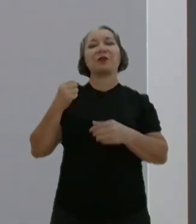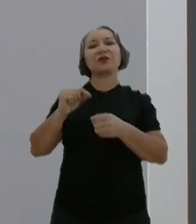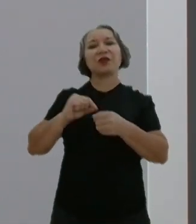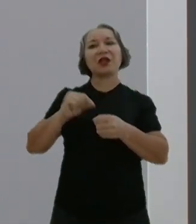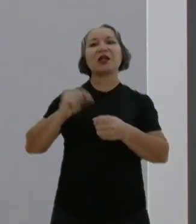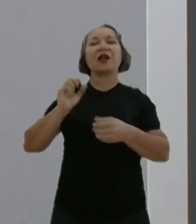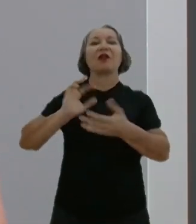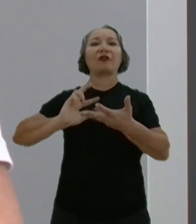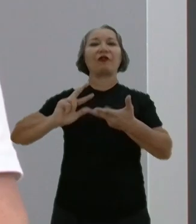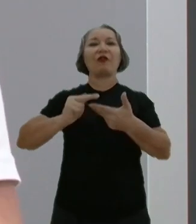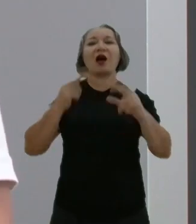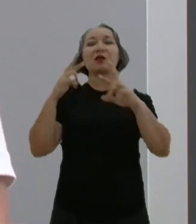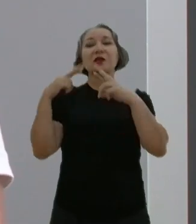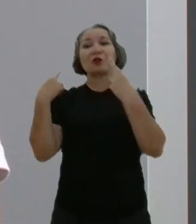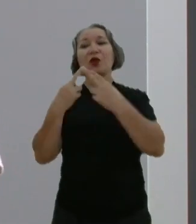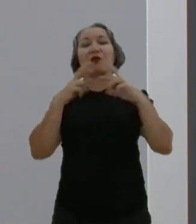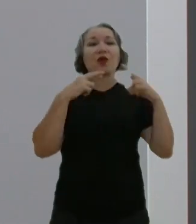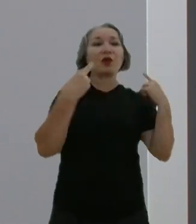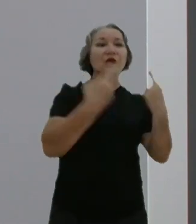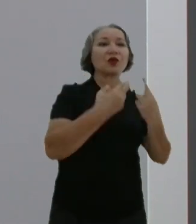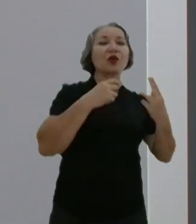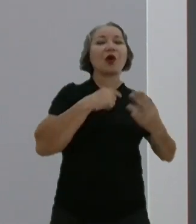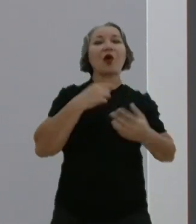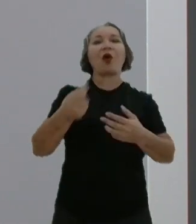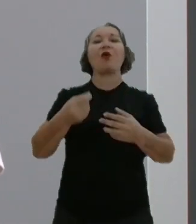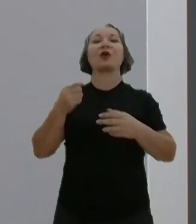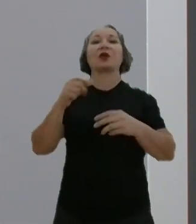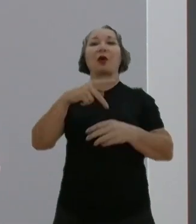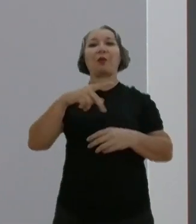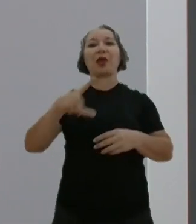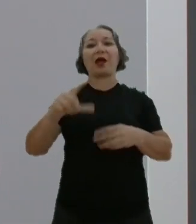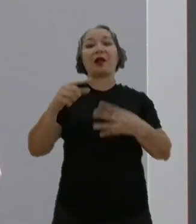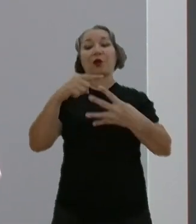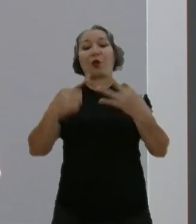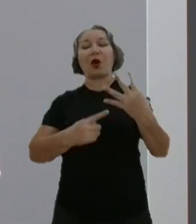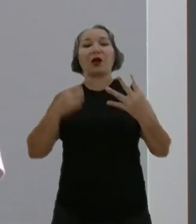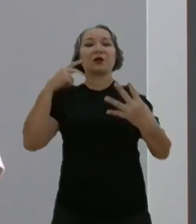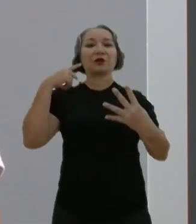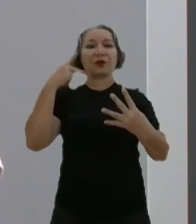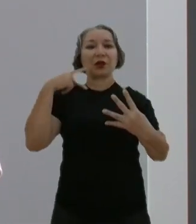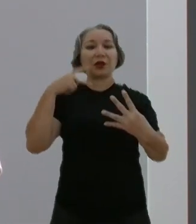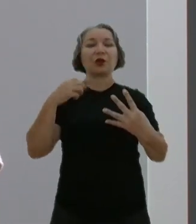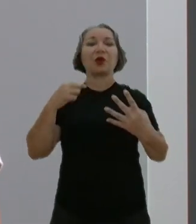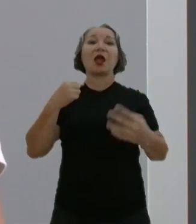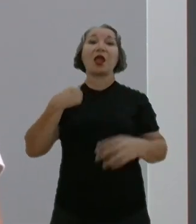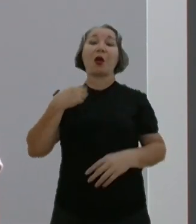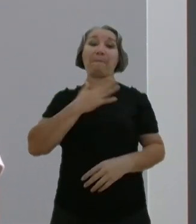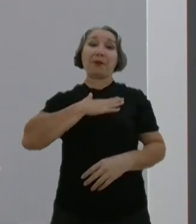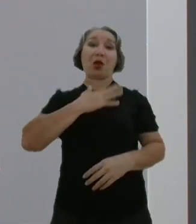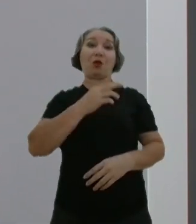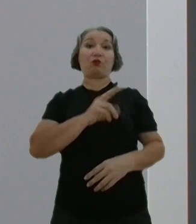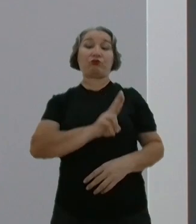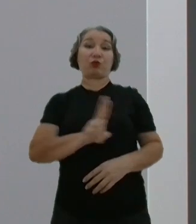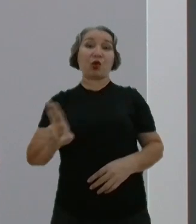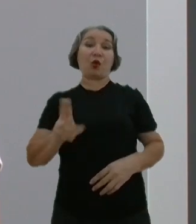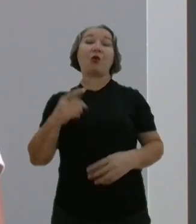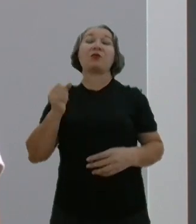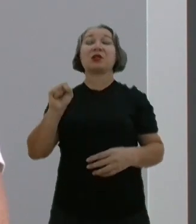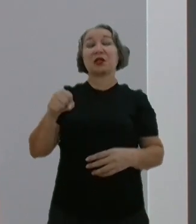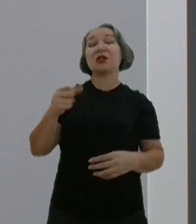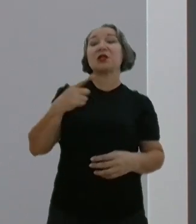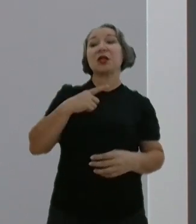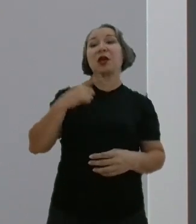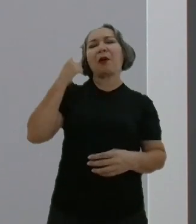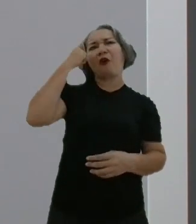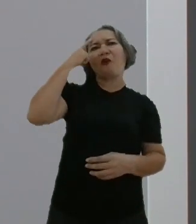quatro mãos, que são as mãos do PL, são quatro vereadores. Mas eu estou lá com o nome à disposição, até por essa envergadura que eu vejo que a